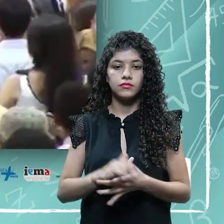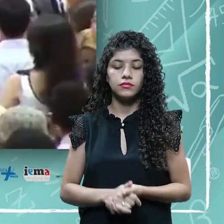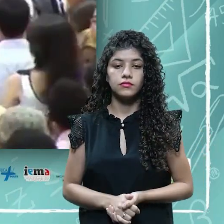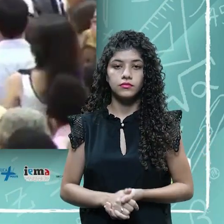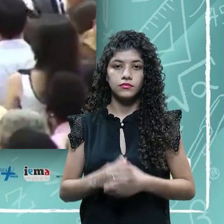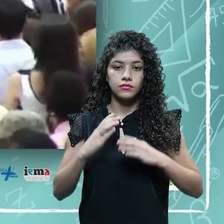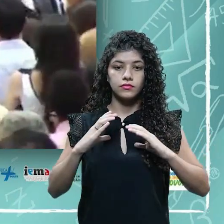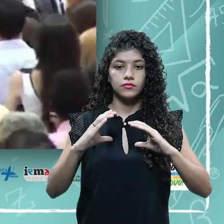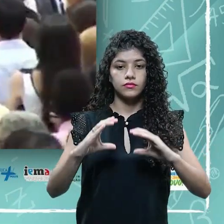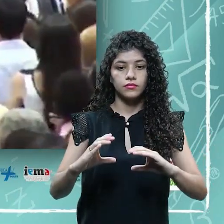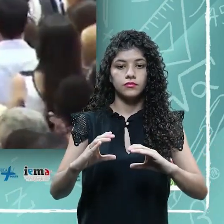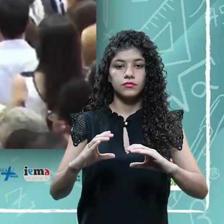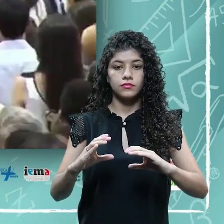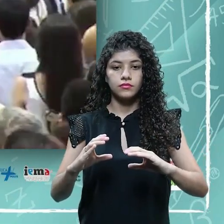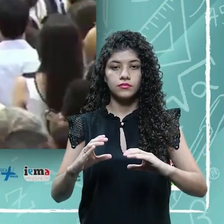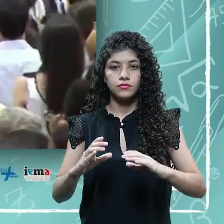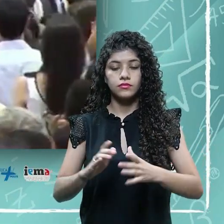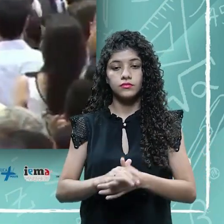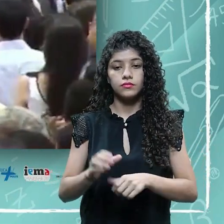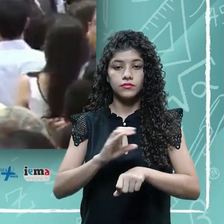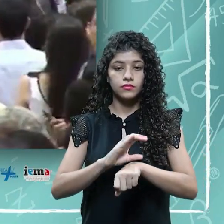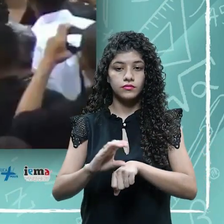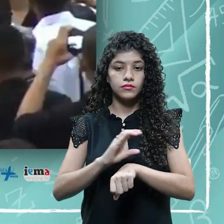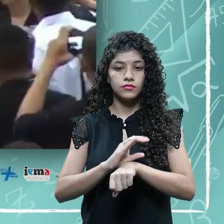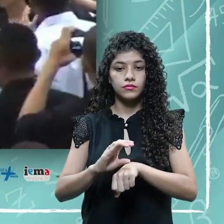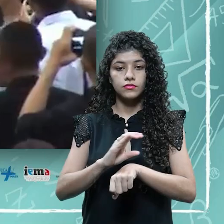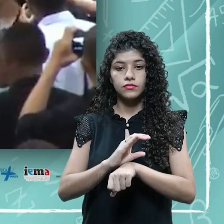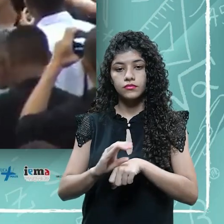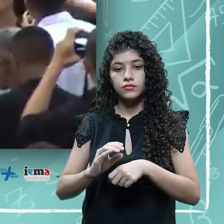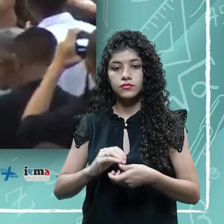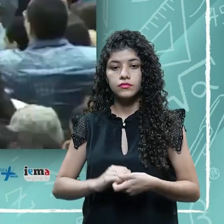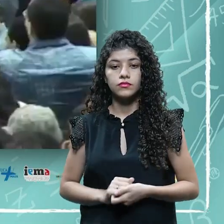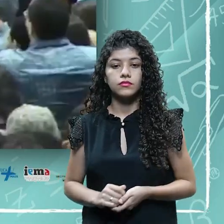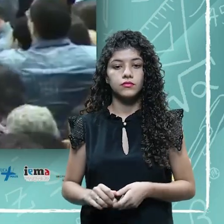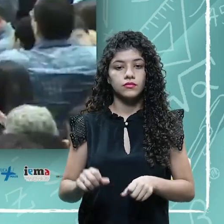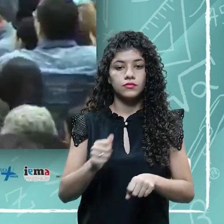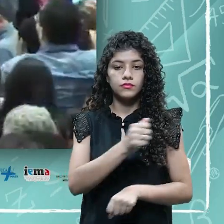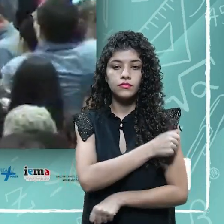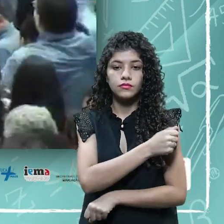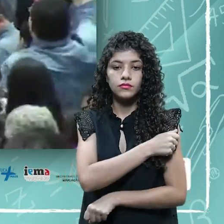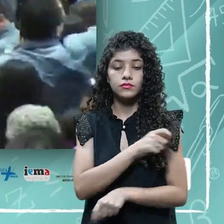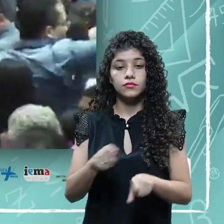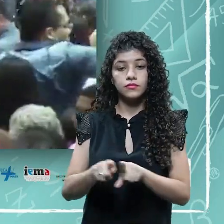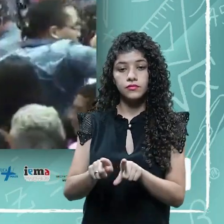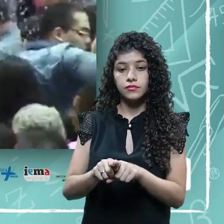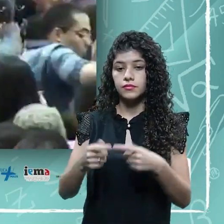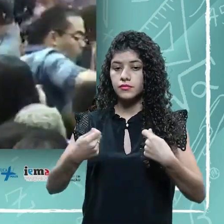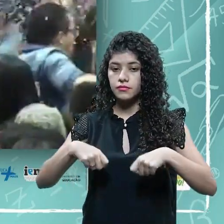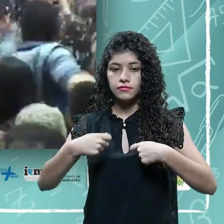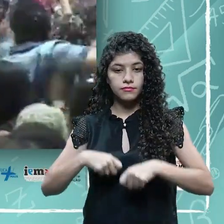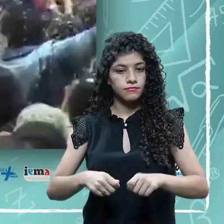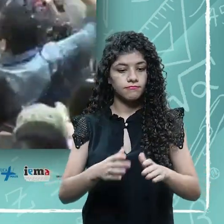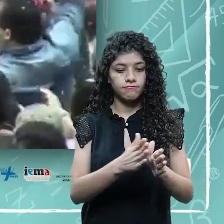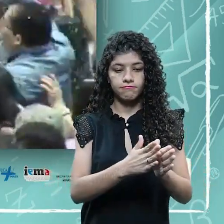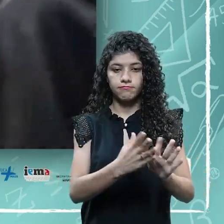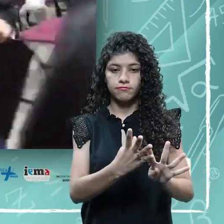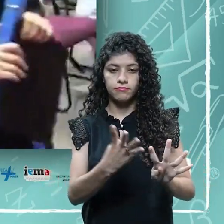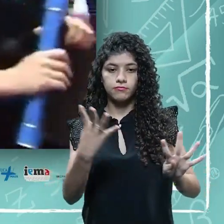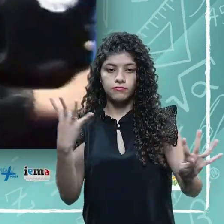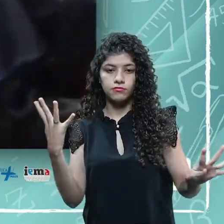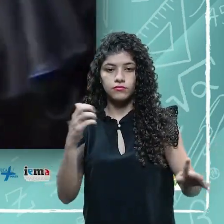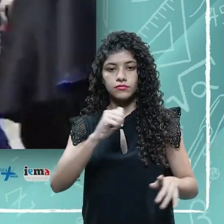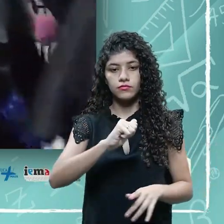coordenador do curso, para ninfos, patronos e patroneses. E os alunos não precisam ficar em ordem alfabética.